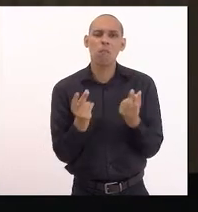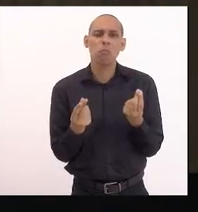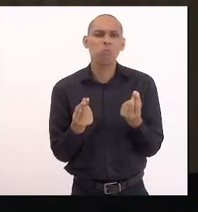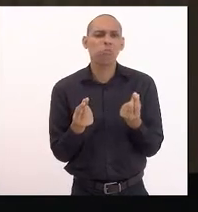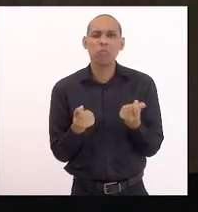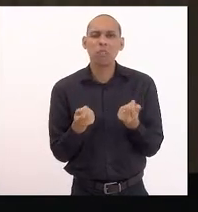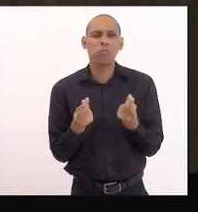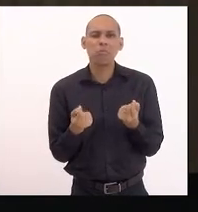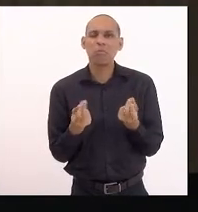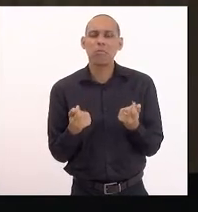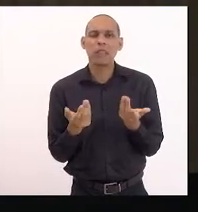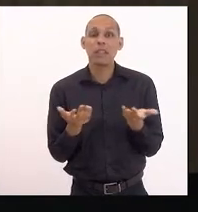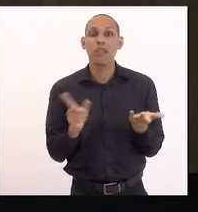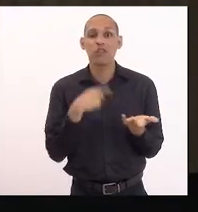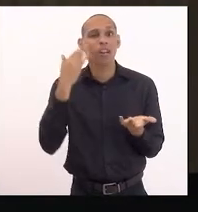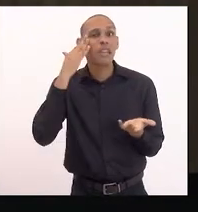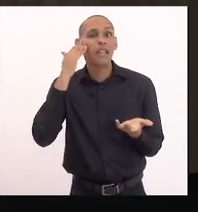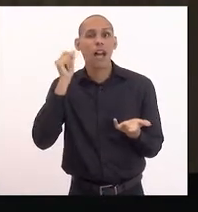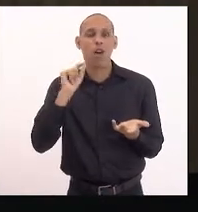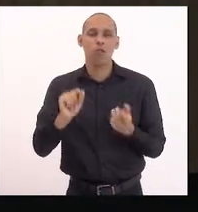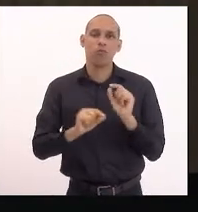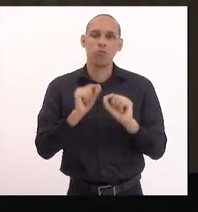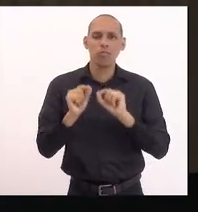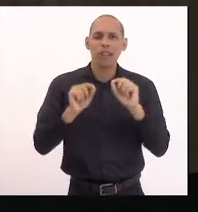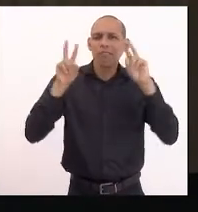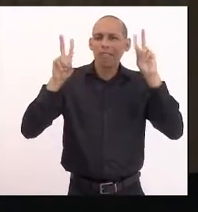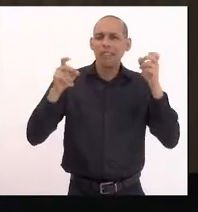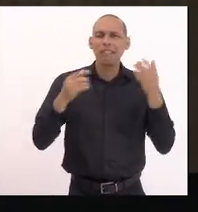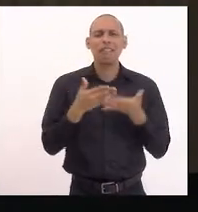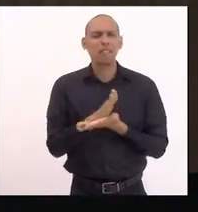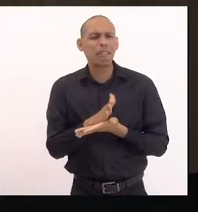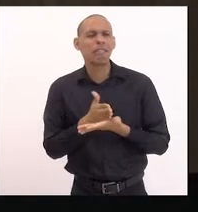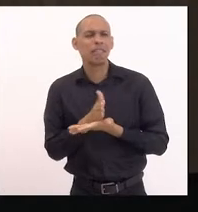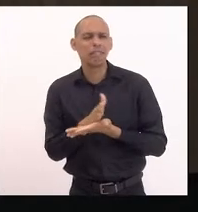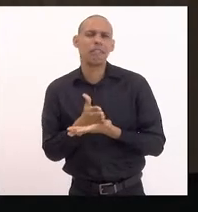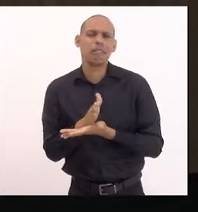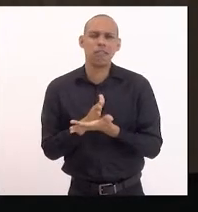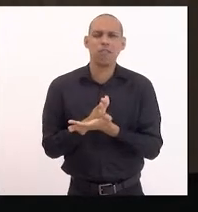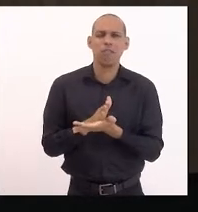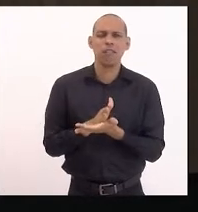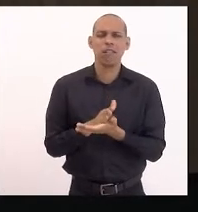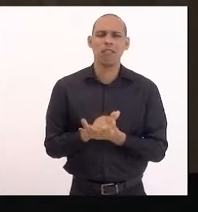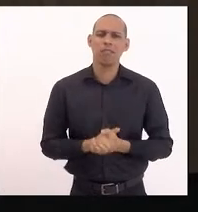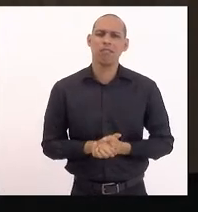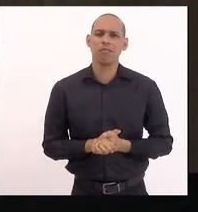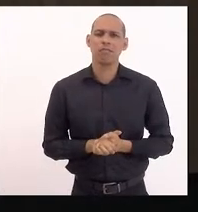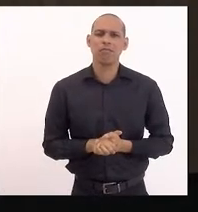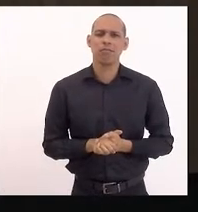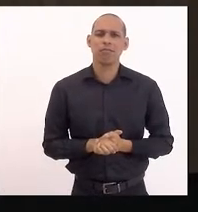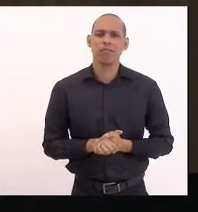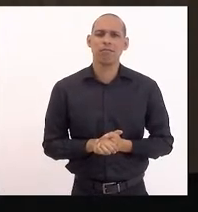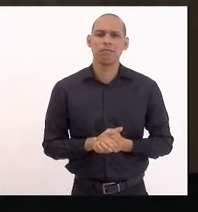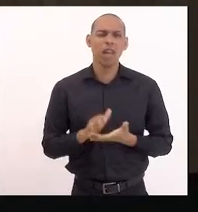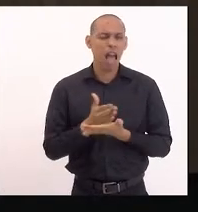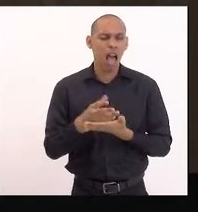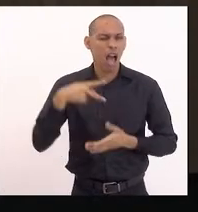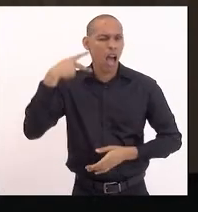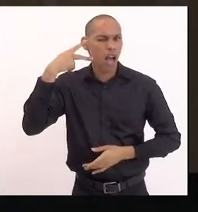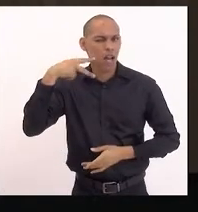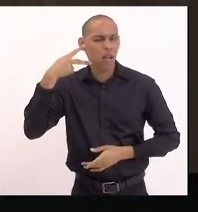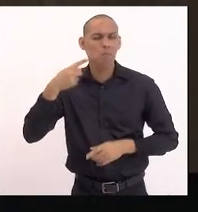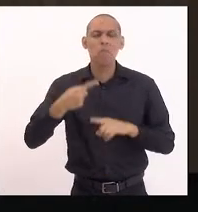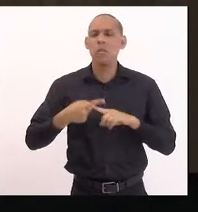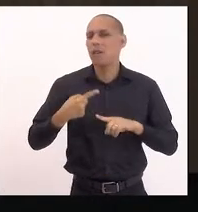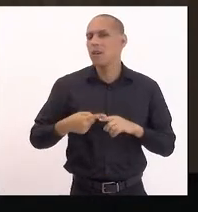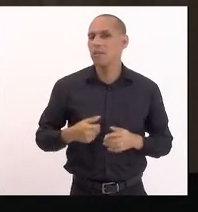que é um tema, muitas das vezes, que incomoda alguns e algumas parlamentares por se